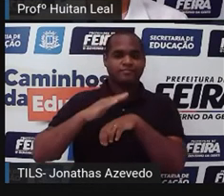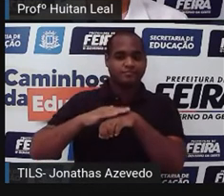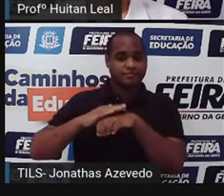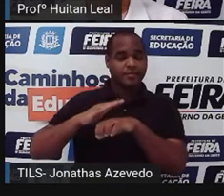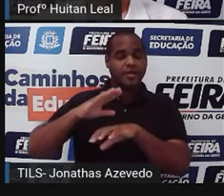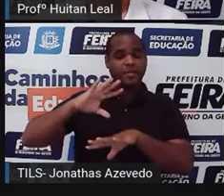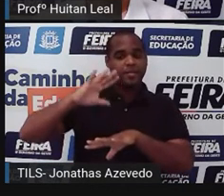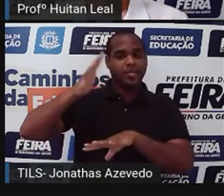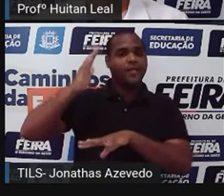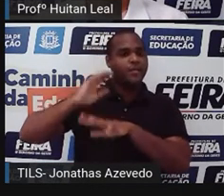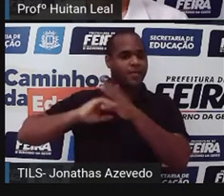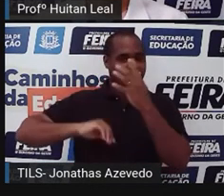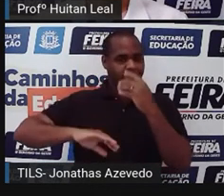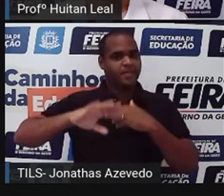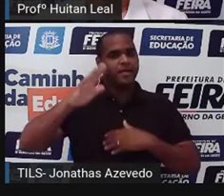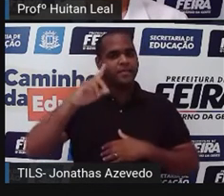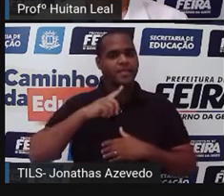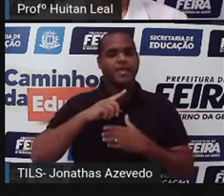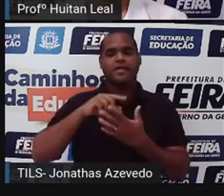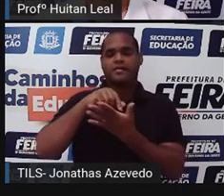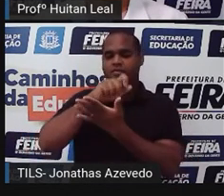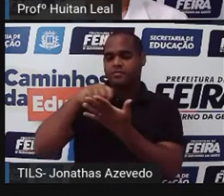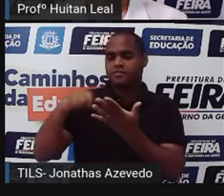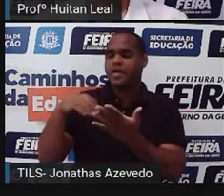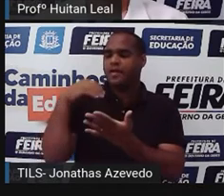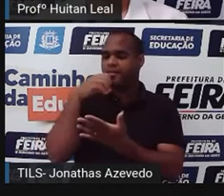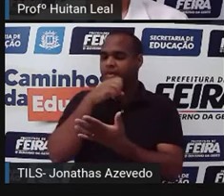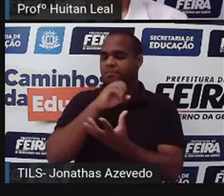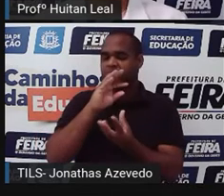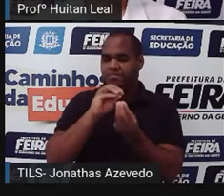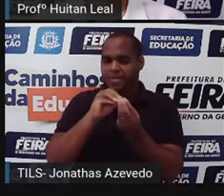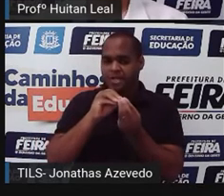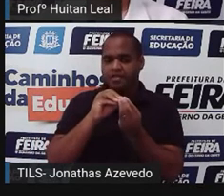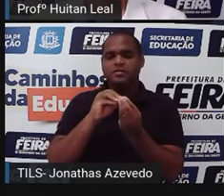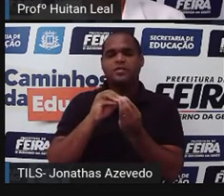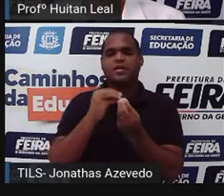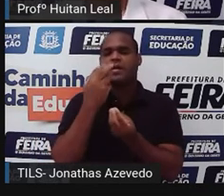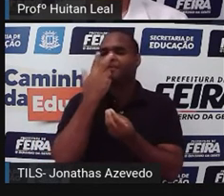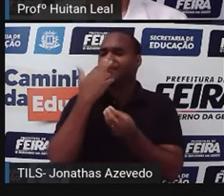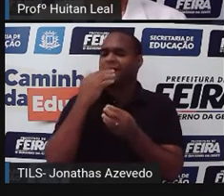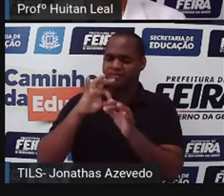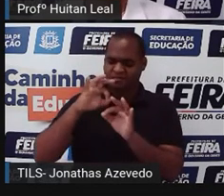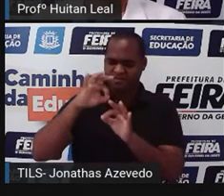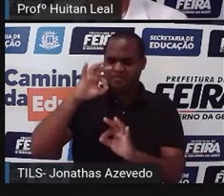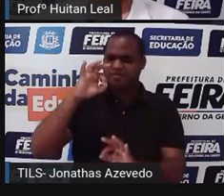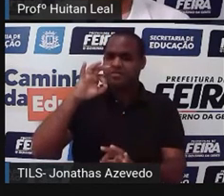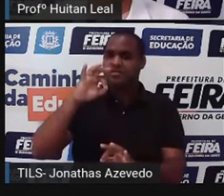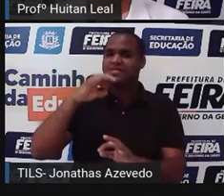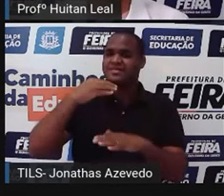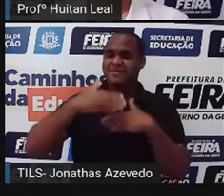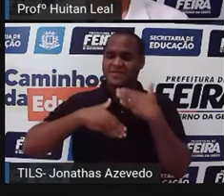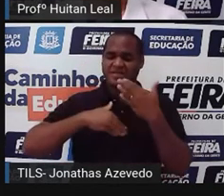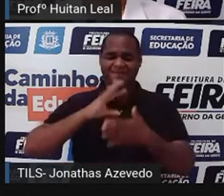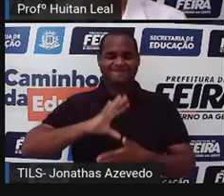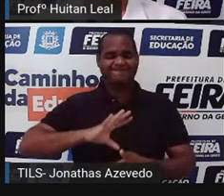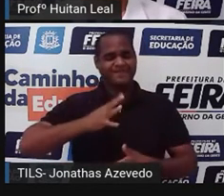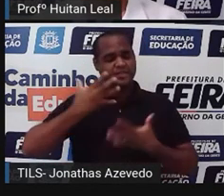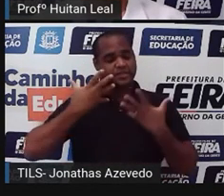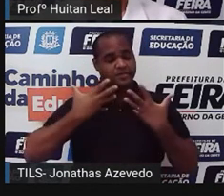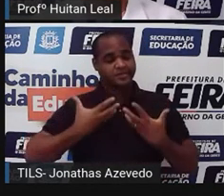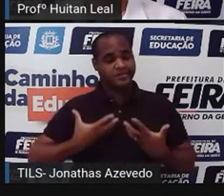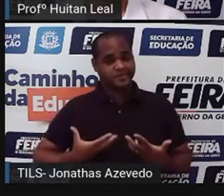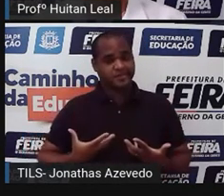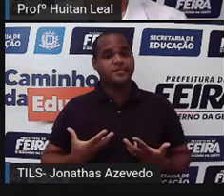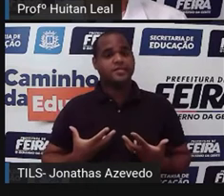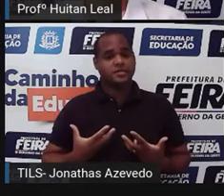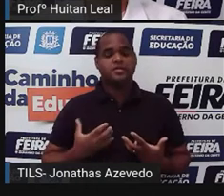isso acontece. E a escrita é rápida e compacta, não pode ser algo muito longo para não se tornar cansativo. Muitas vezes, quem